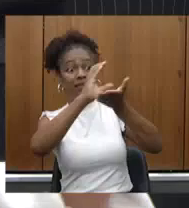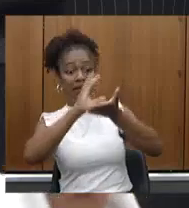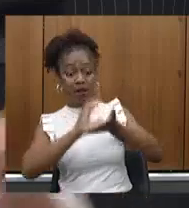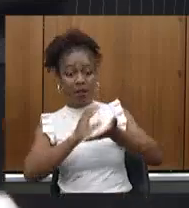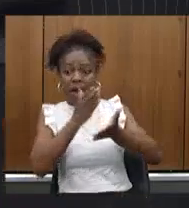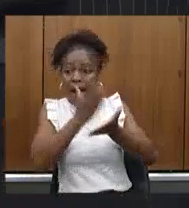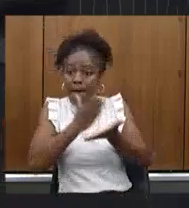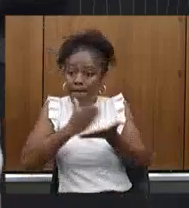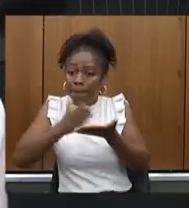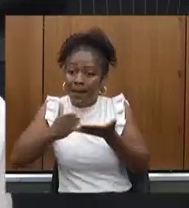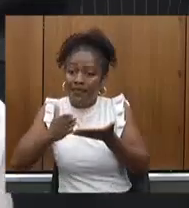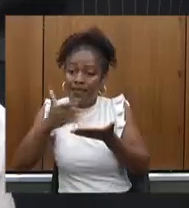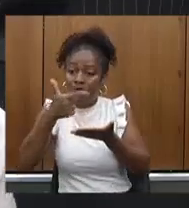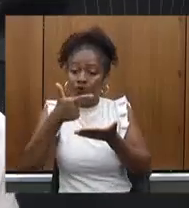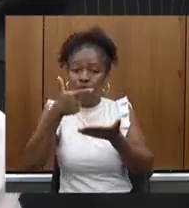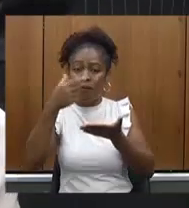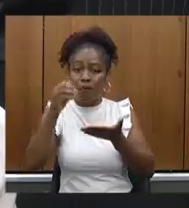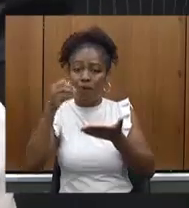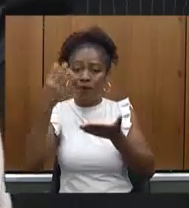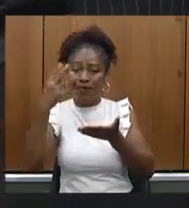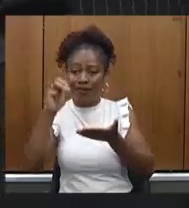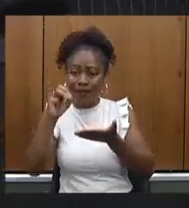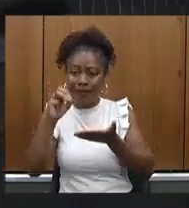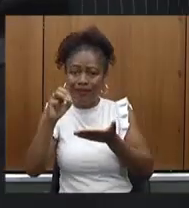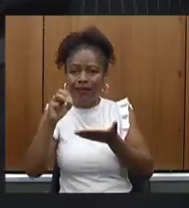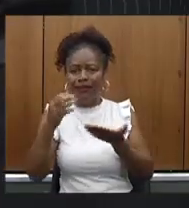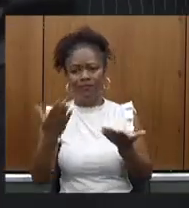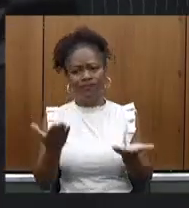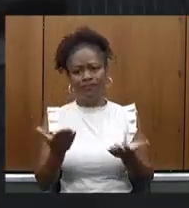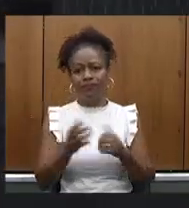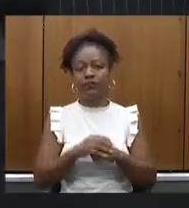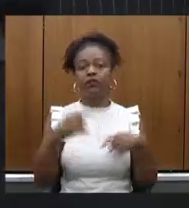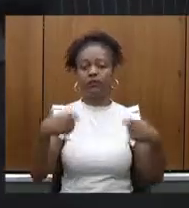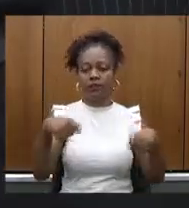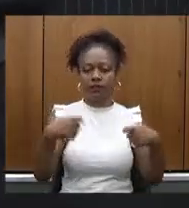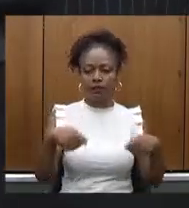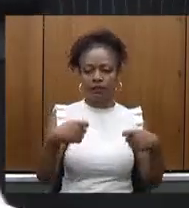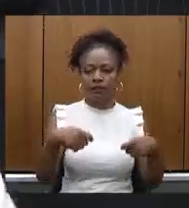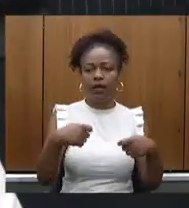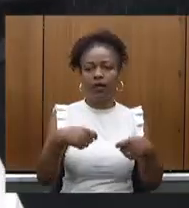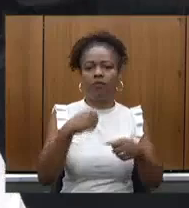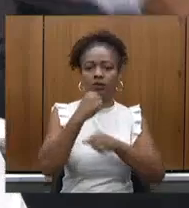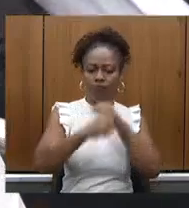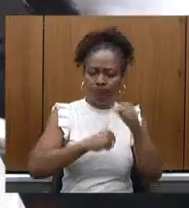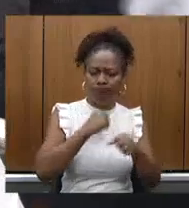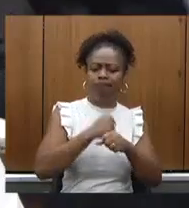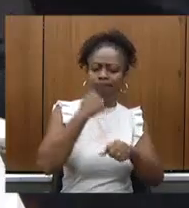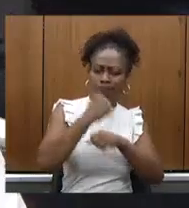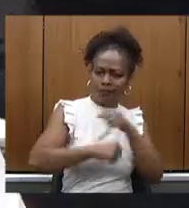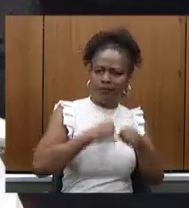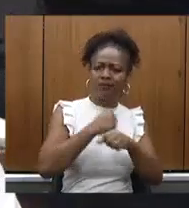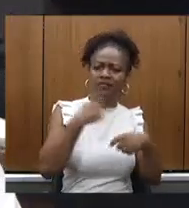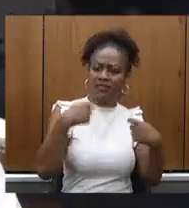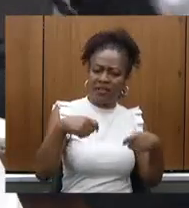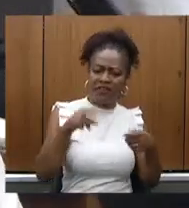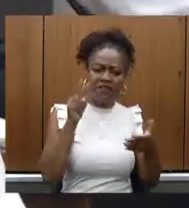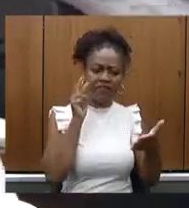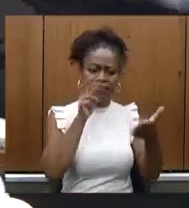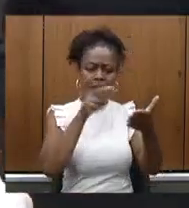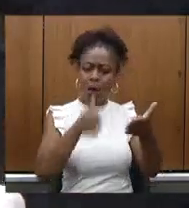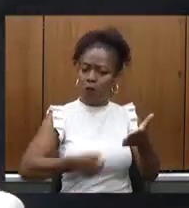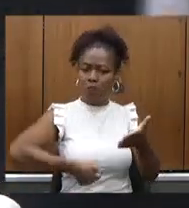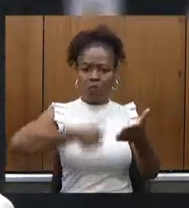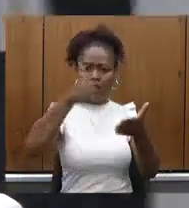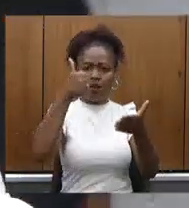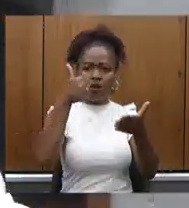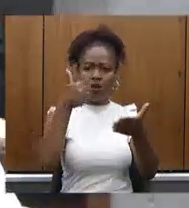recurso então nós precisamos aí no âmbito da Assembleia ver cada vez mais mecanismos melhores para que o mínimo constitucional se